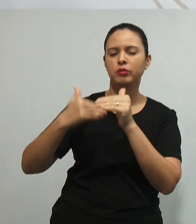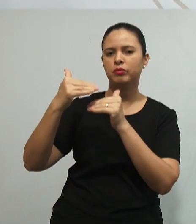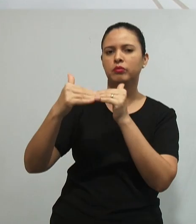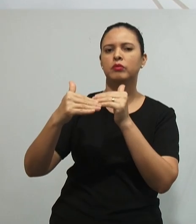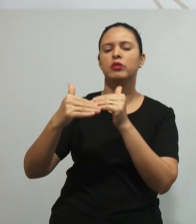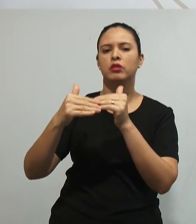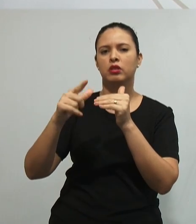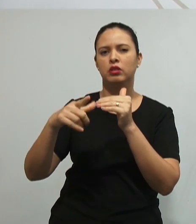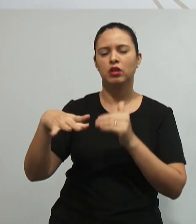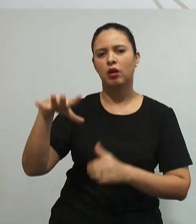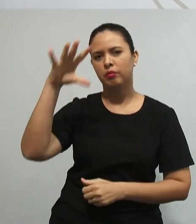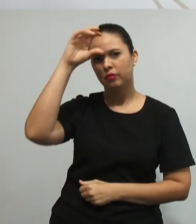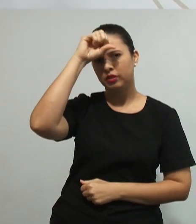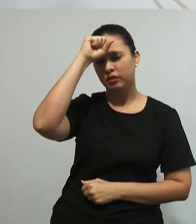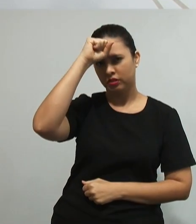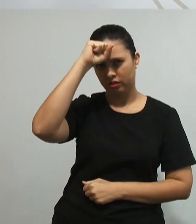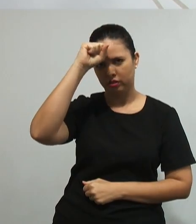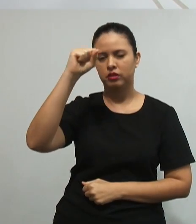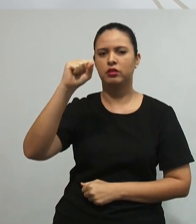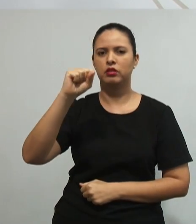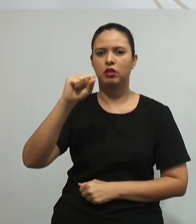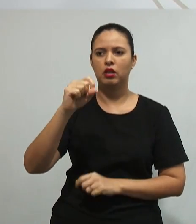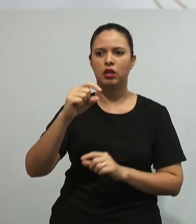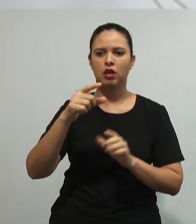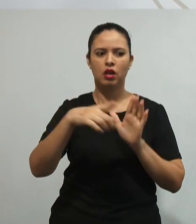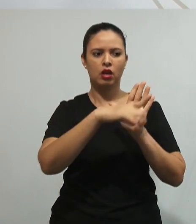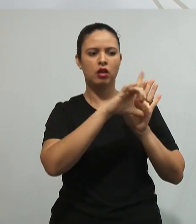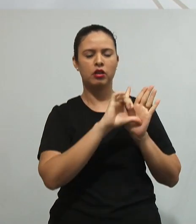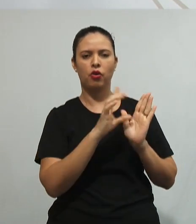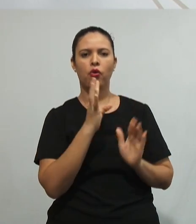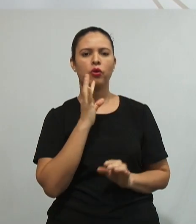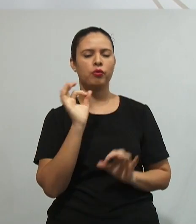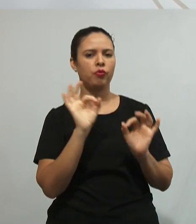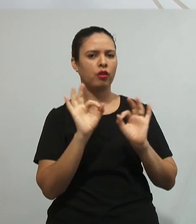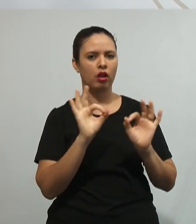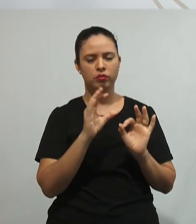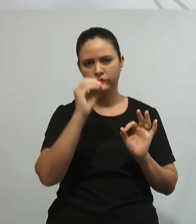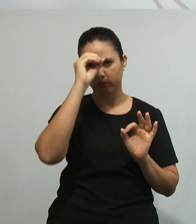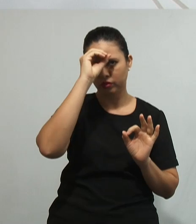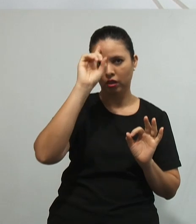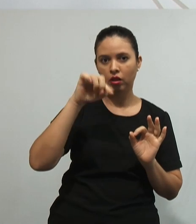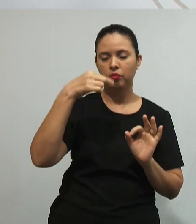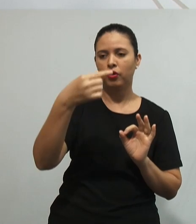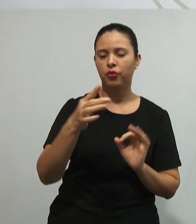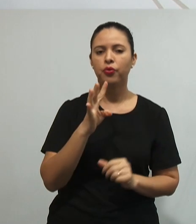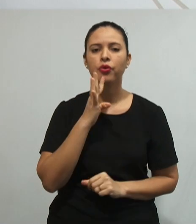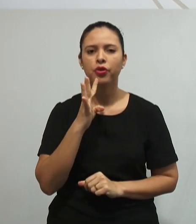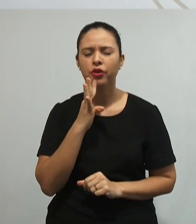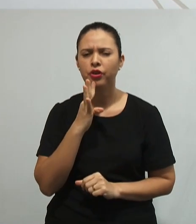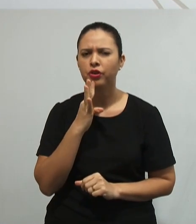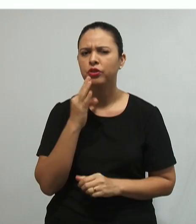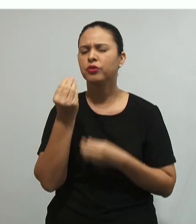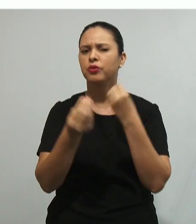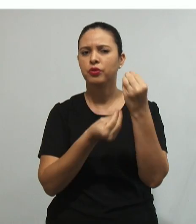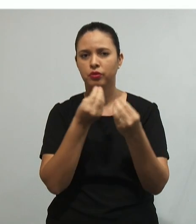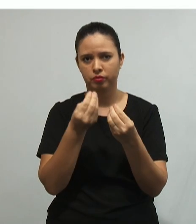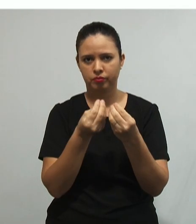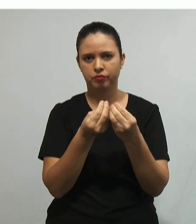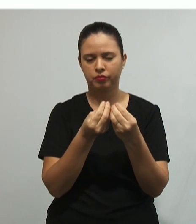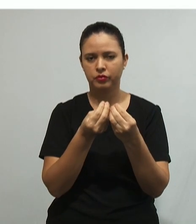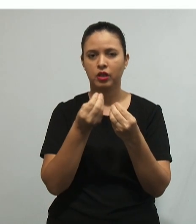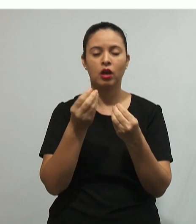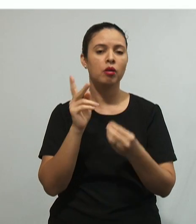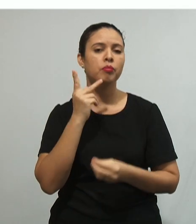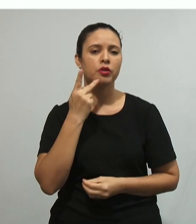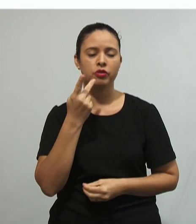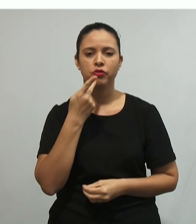apropriação, que nós não conhecíamos, desconhecíamos e passamos a conhecer, segundo o construtivismo, segundo o